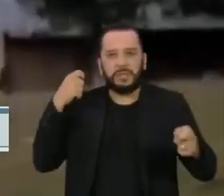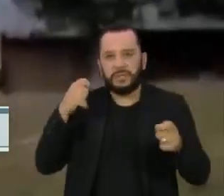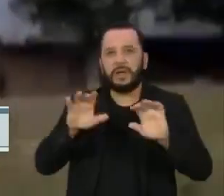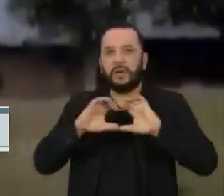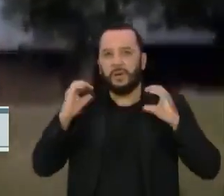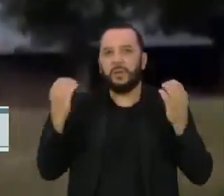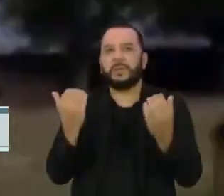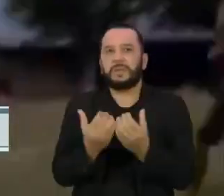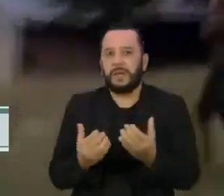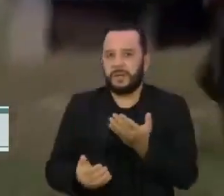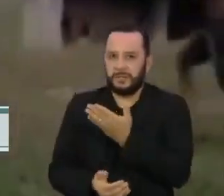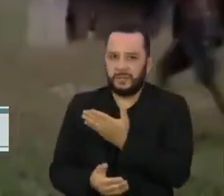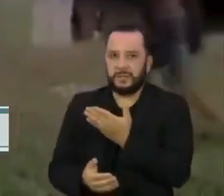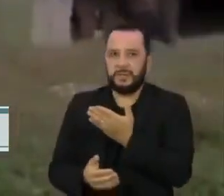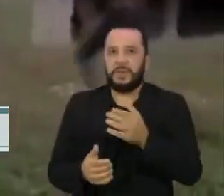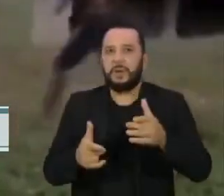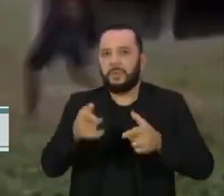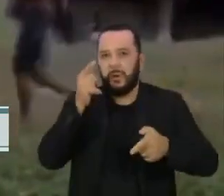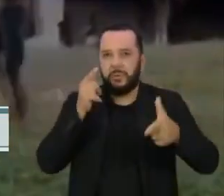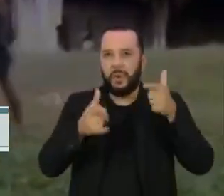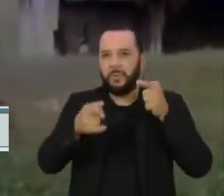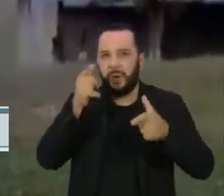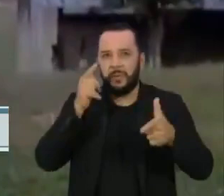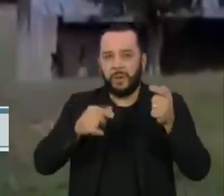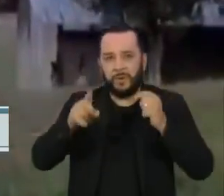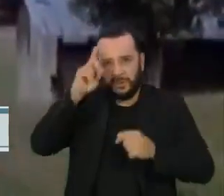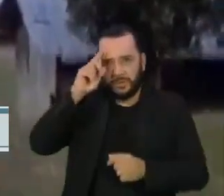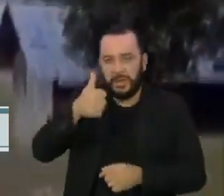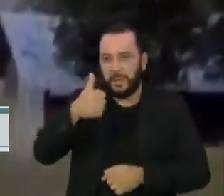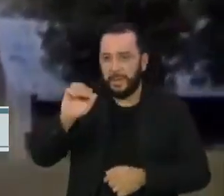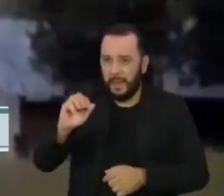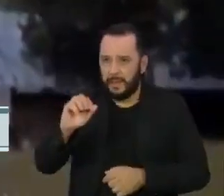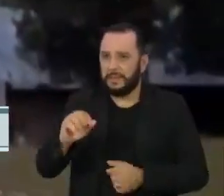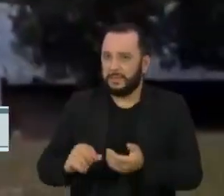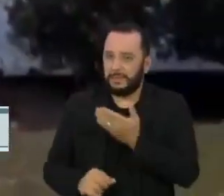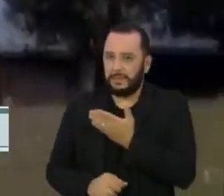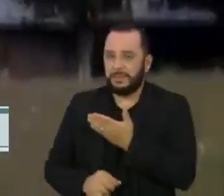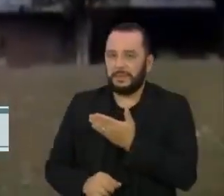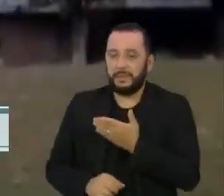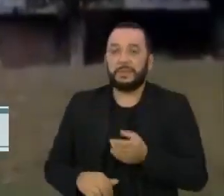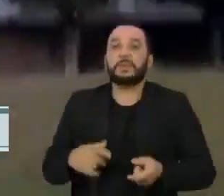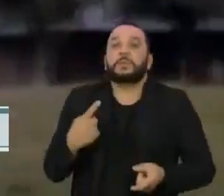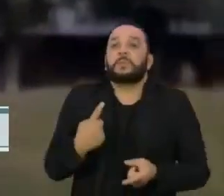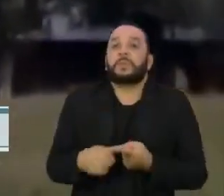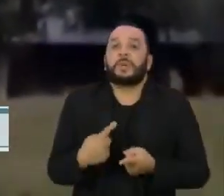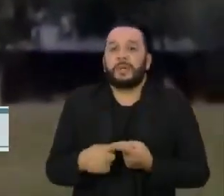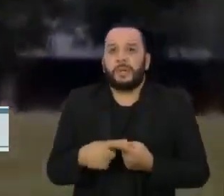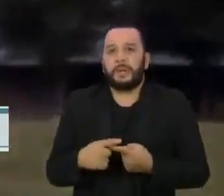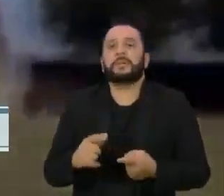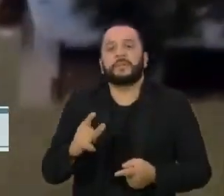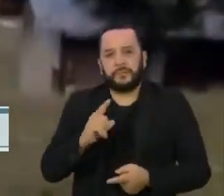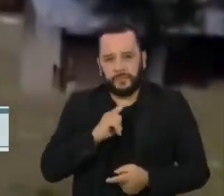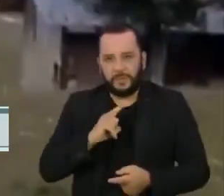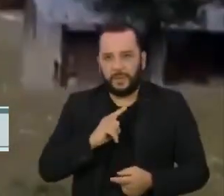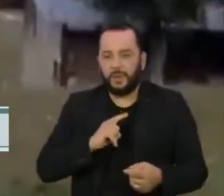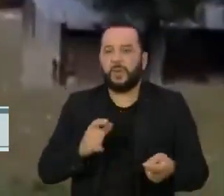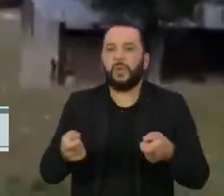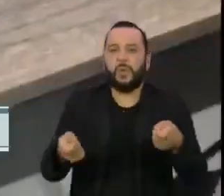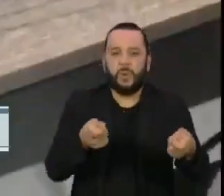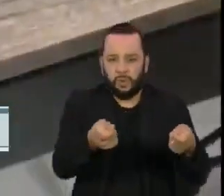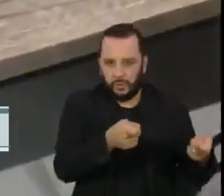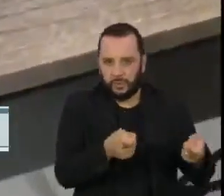comunidade de Palimiú, desde o último dia 10, em reação à instalação de uma barreira de controle